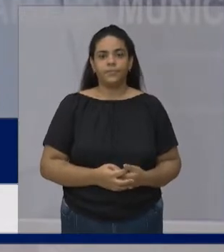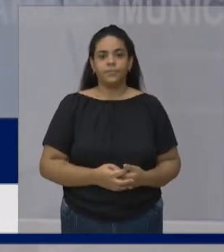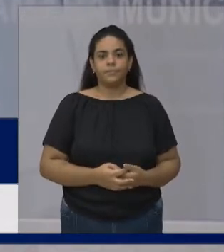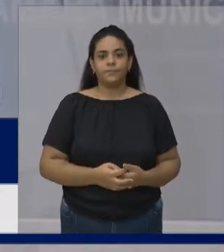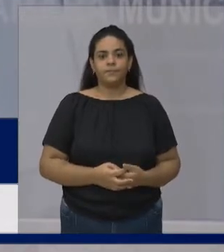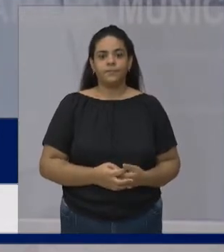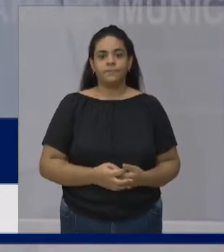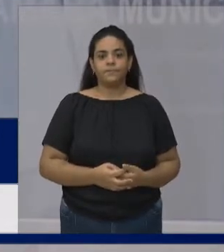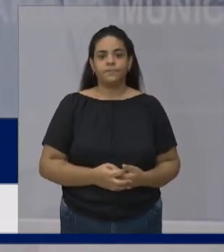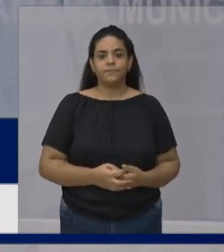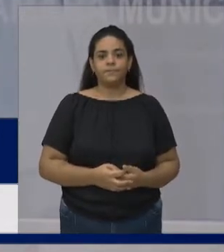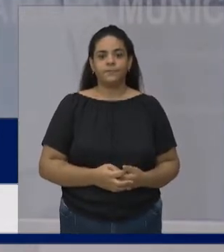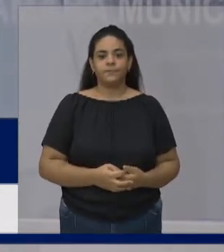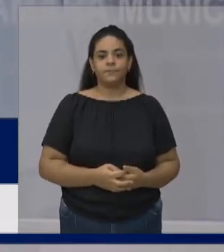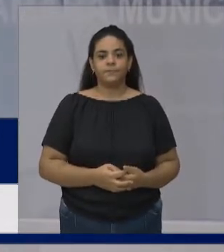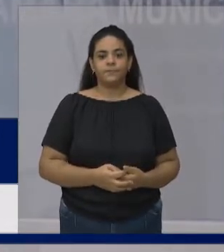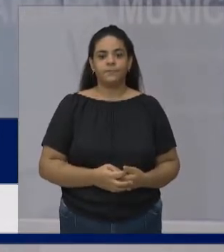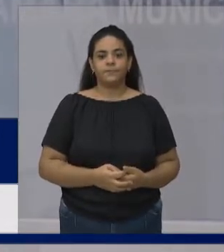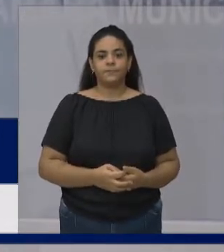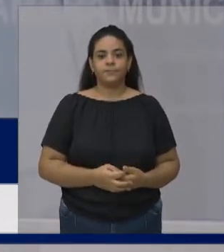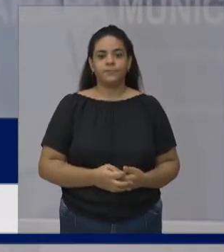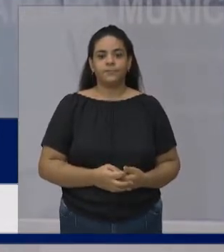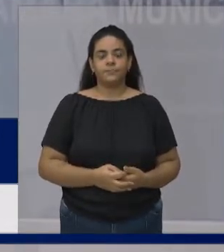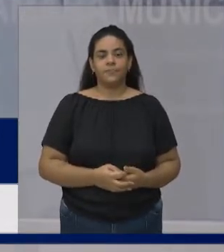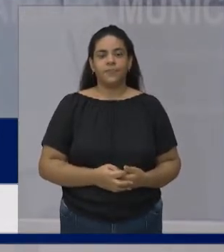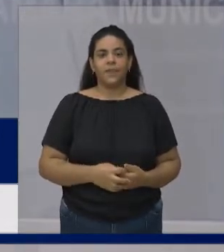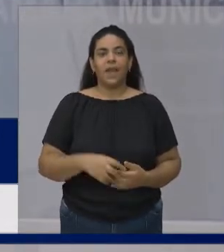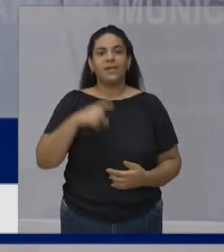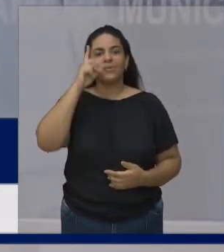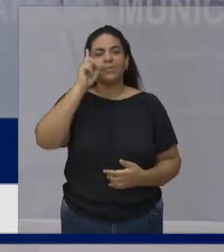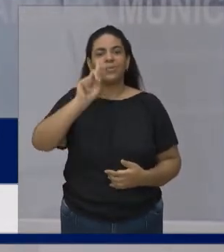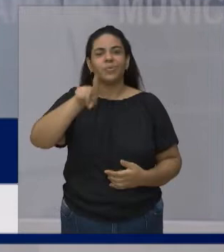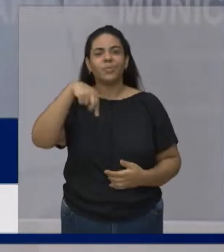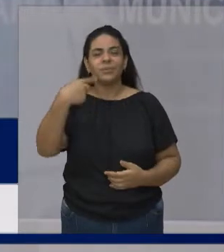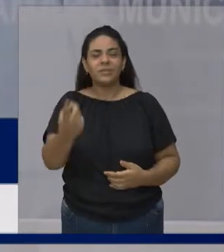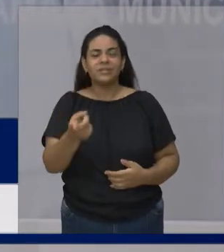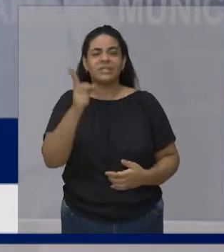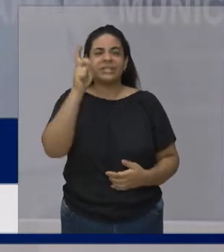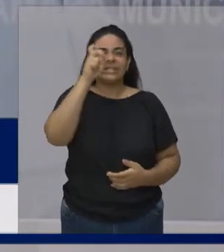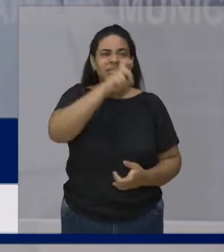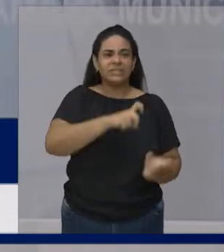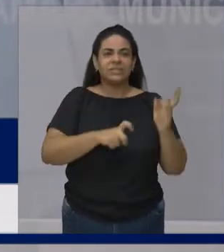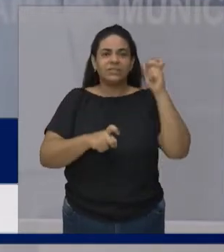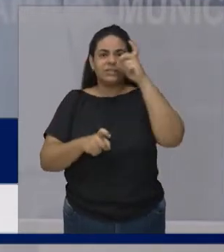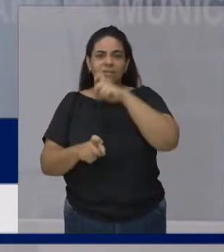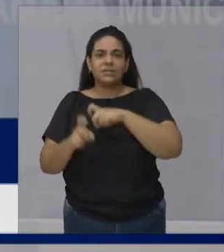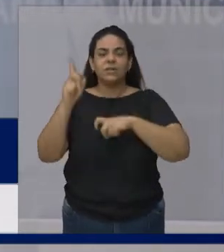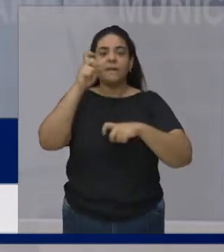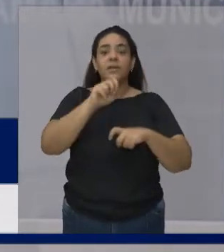Quanto mais difícil For o seu dia a dia O treino Mais fácil vai ser a competição